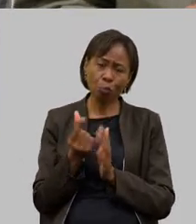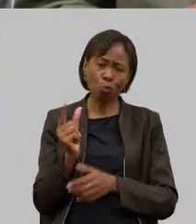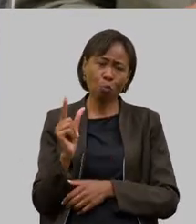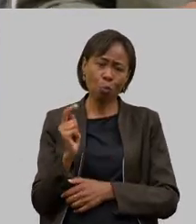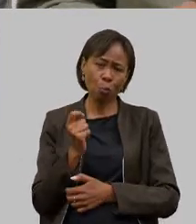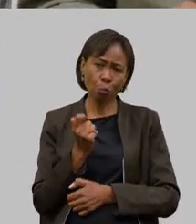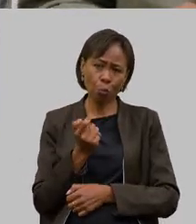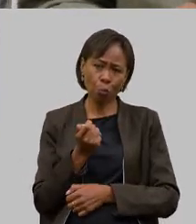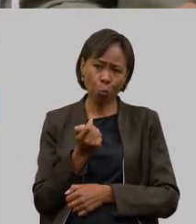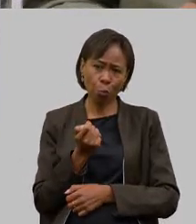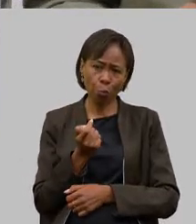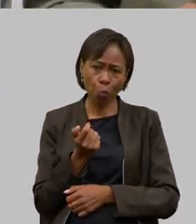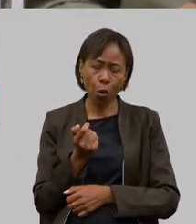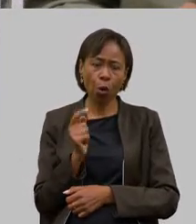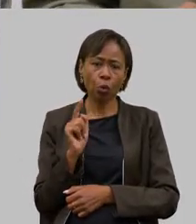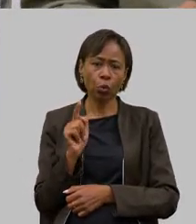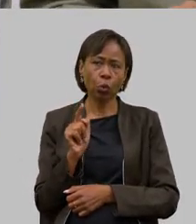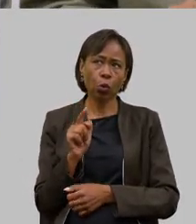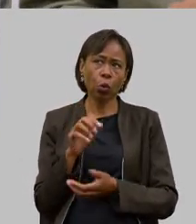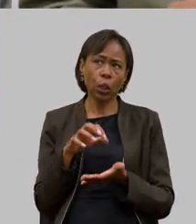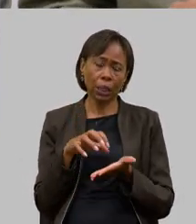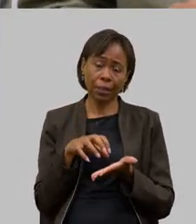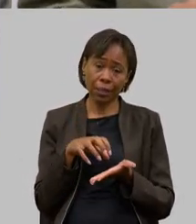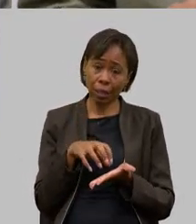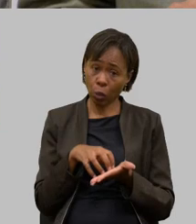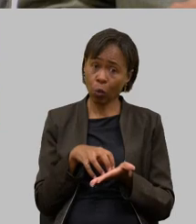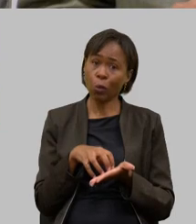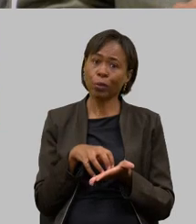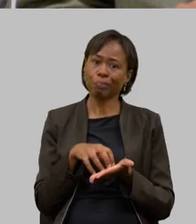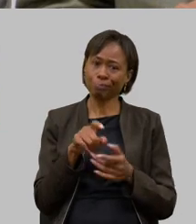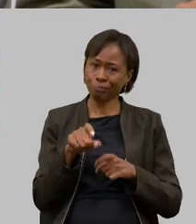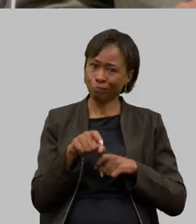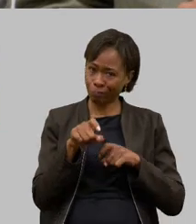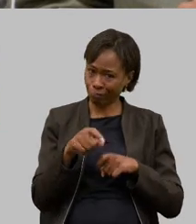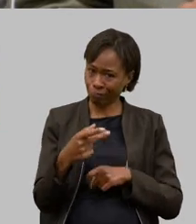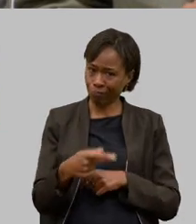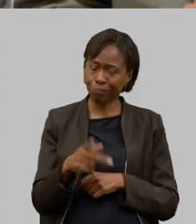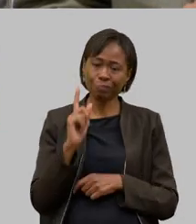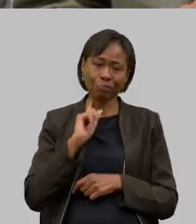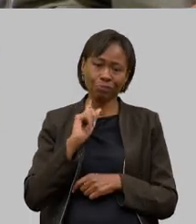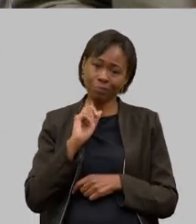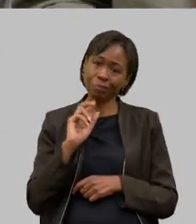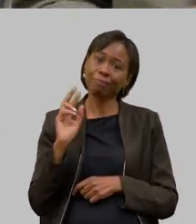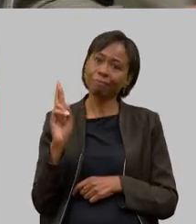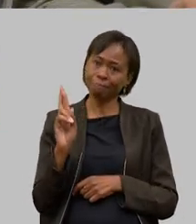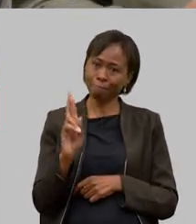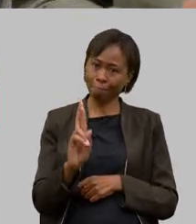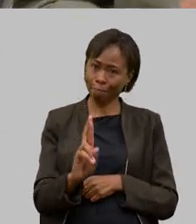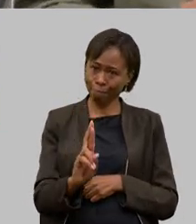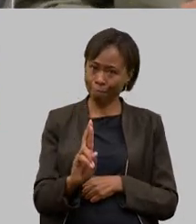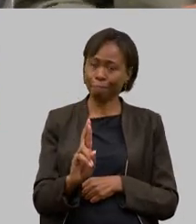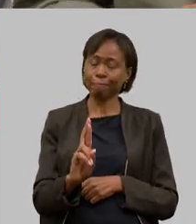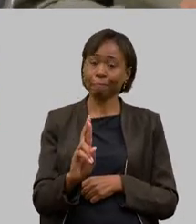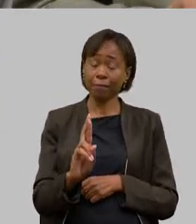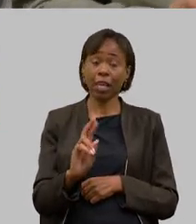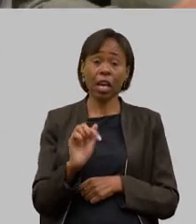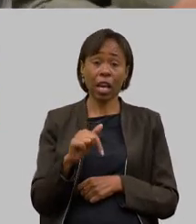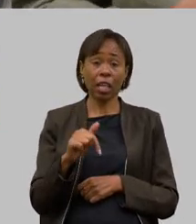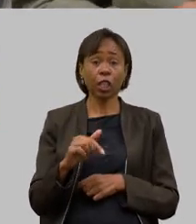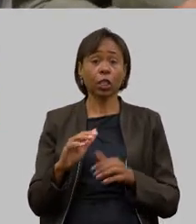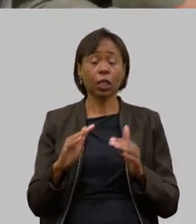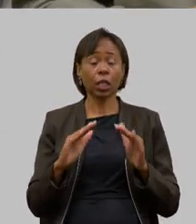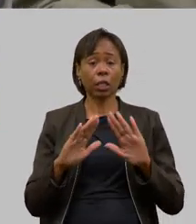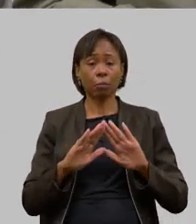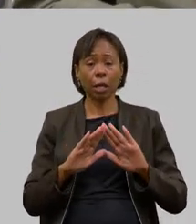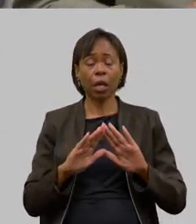o setor para Minas Gerais então essa casa especialmente essa comissão nós temos debatido